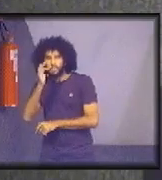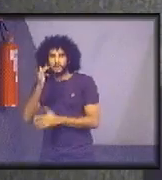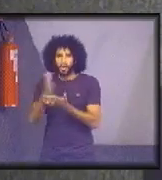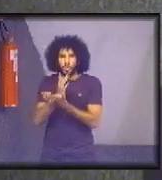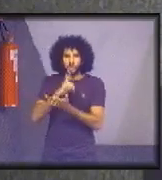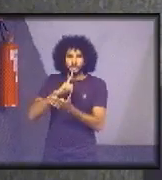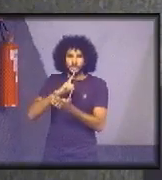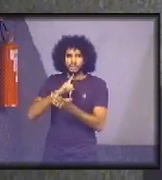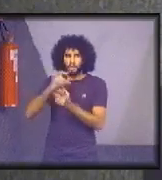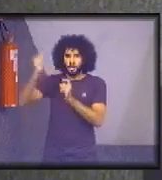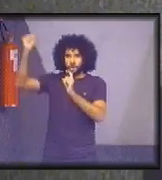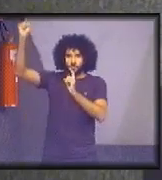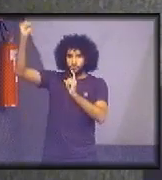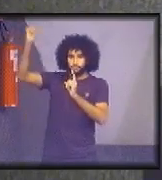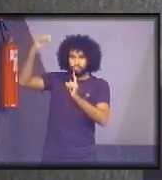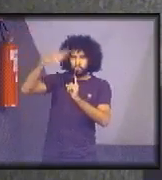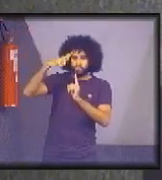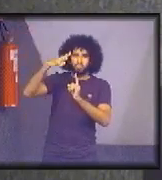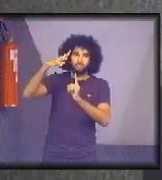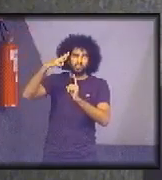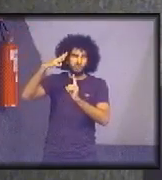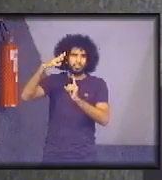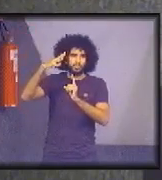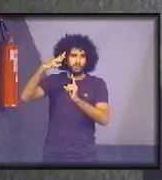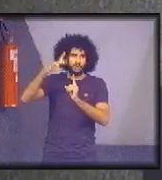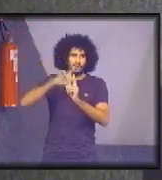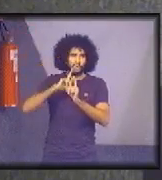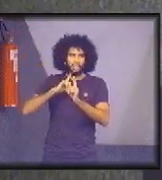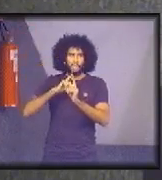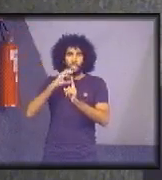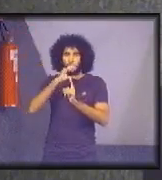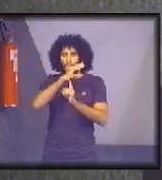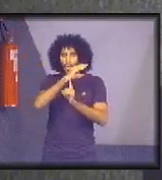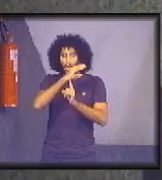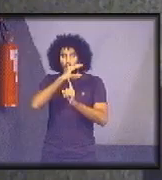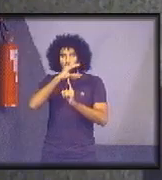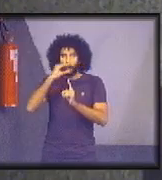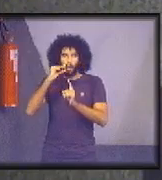sombreamento e que podem ajudar a baixar a temperatura, inclusive.